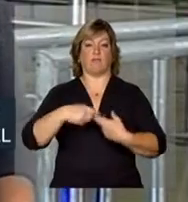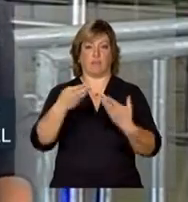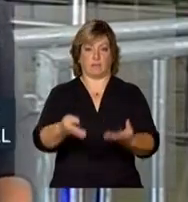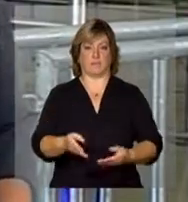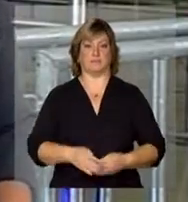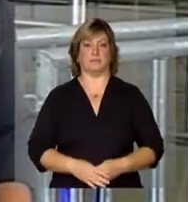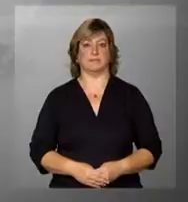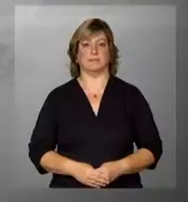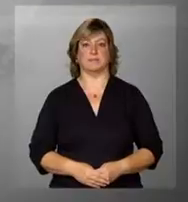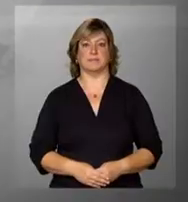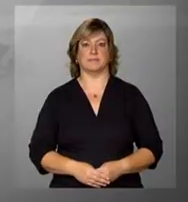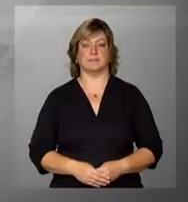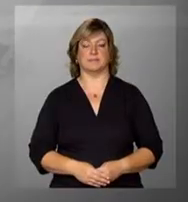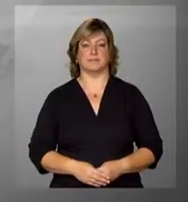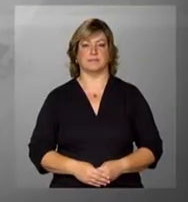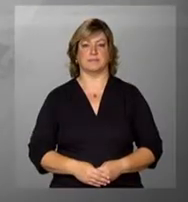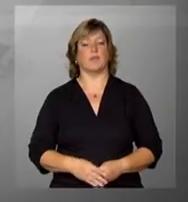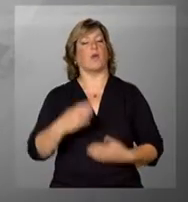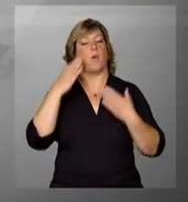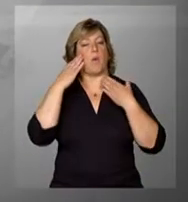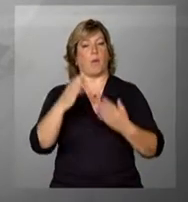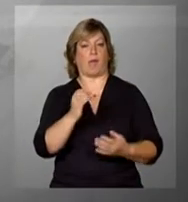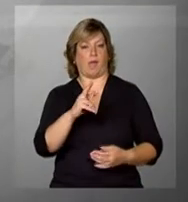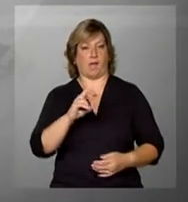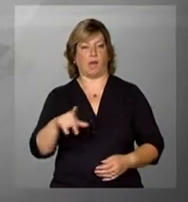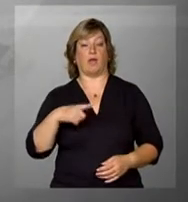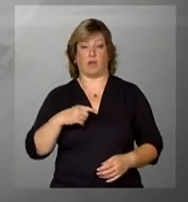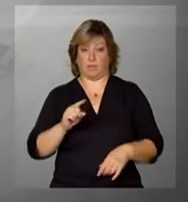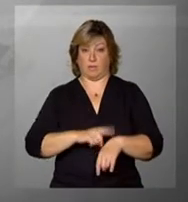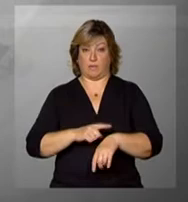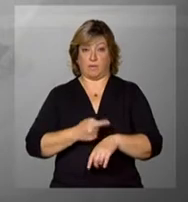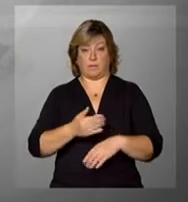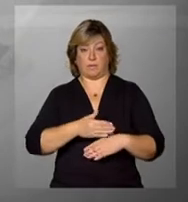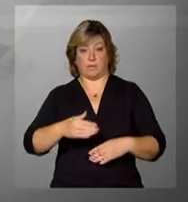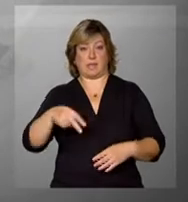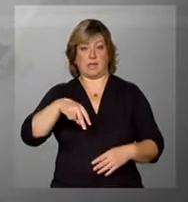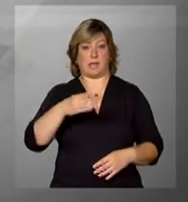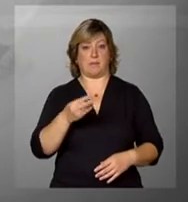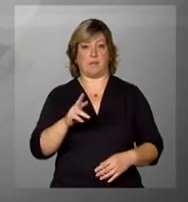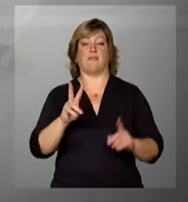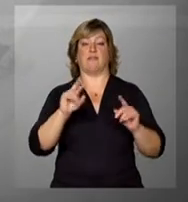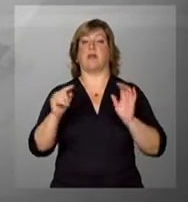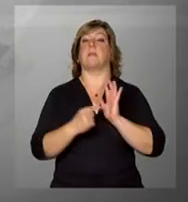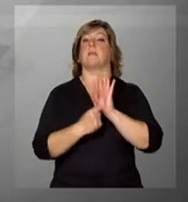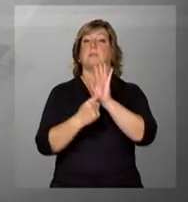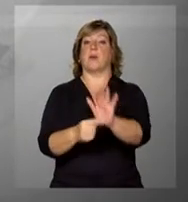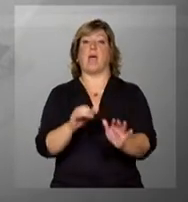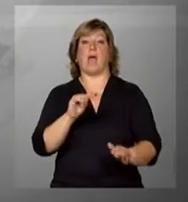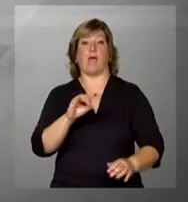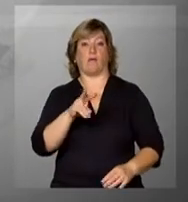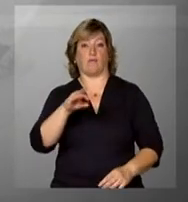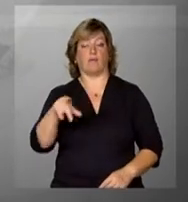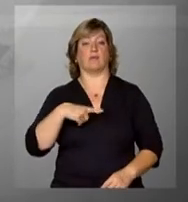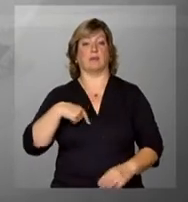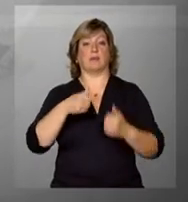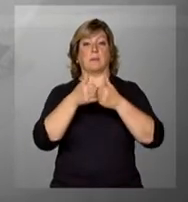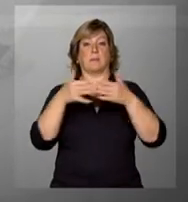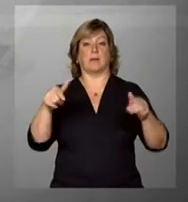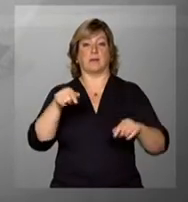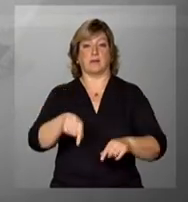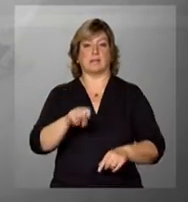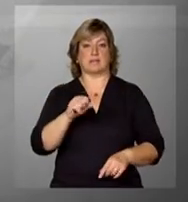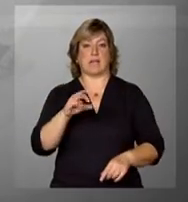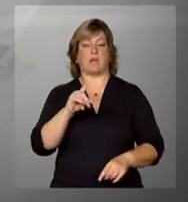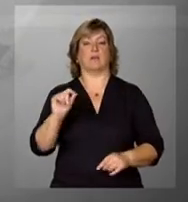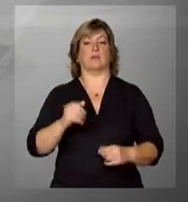ao estúdio. Obrigada, Carolina. E logo mais, a NBR vai transmitir ao vivo a abertura do